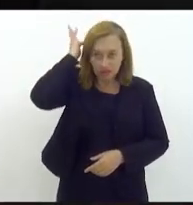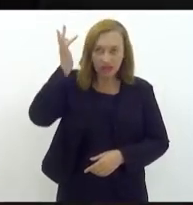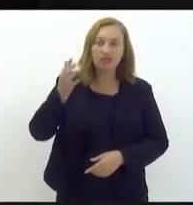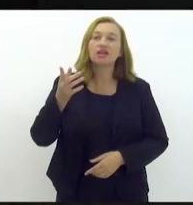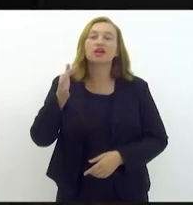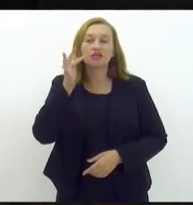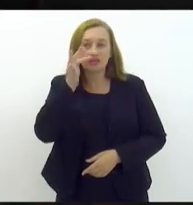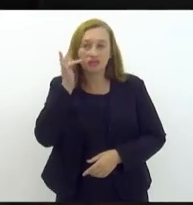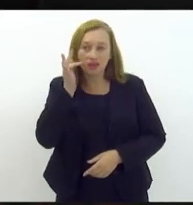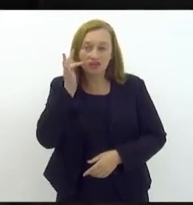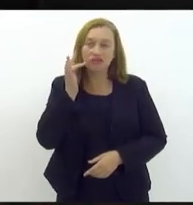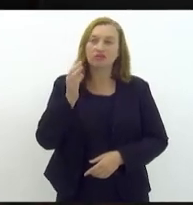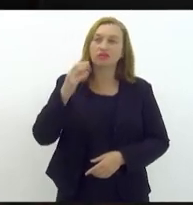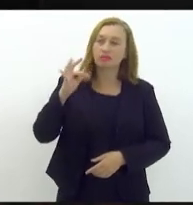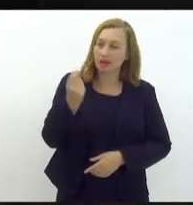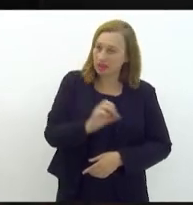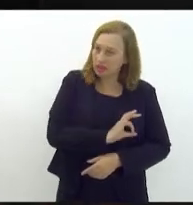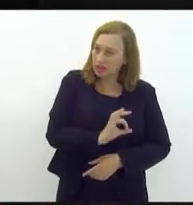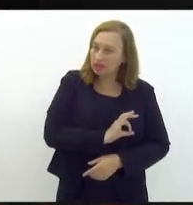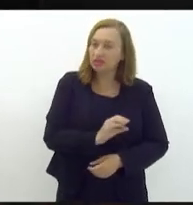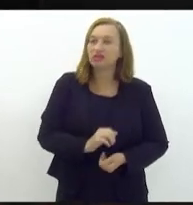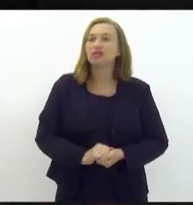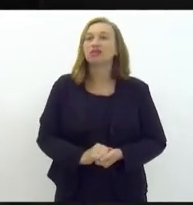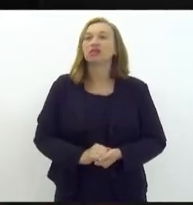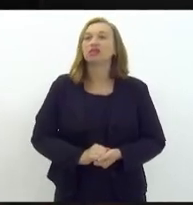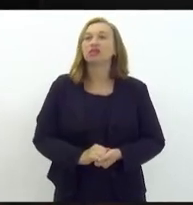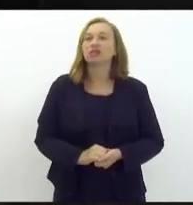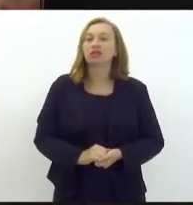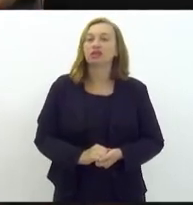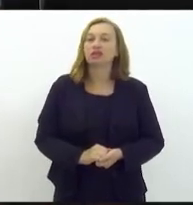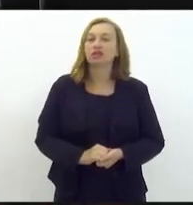deputado Marta Rocha, deputado Flávio Serafim,